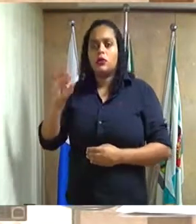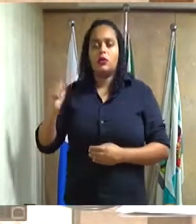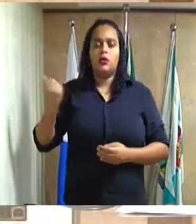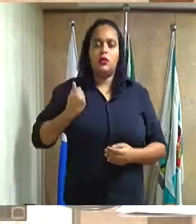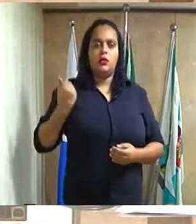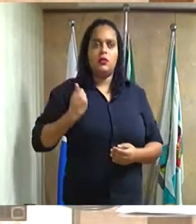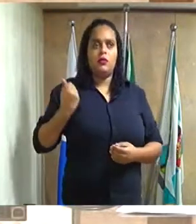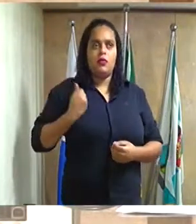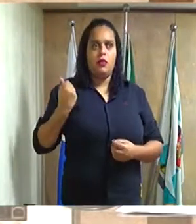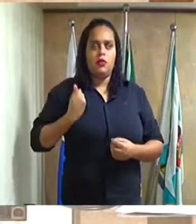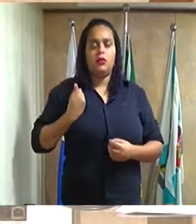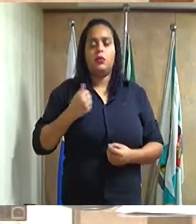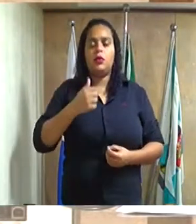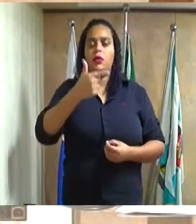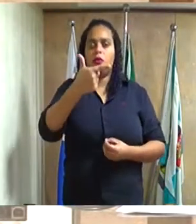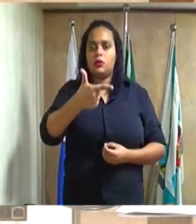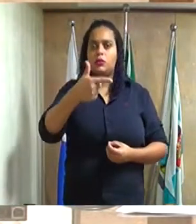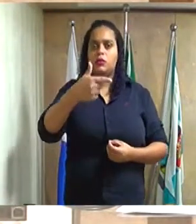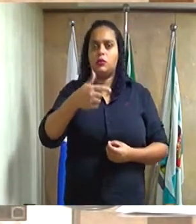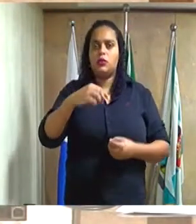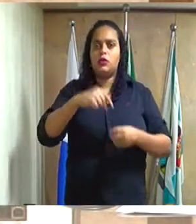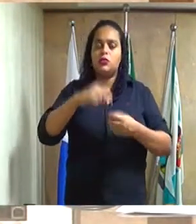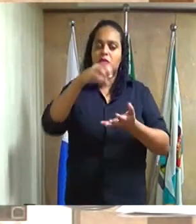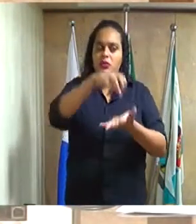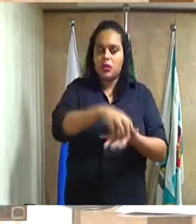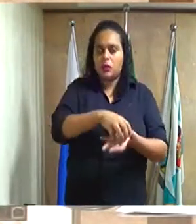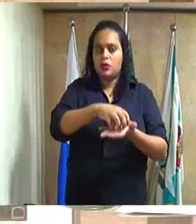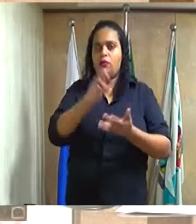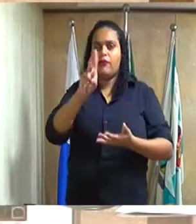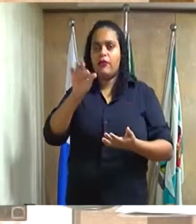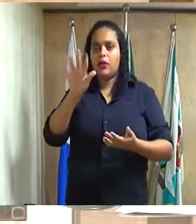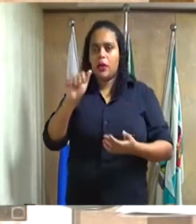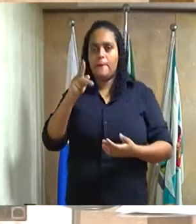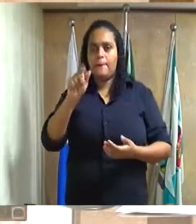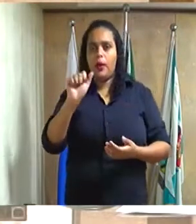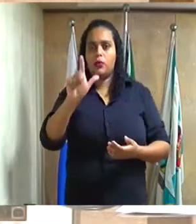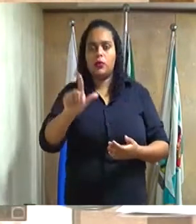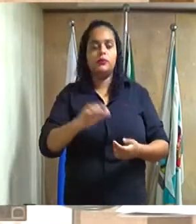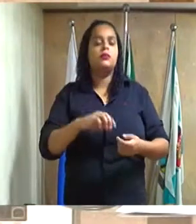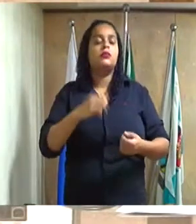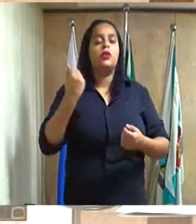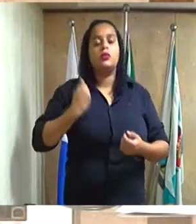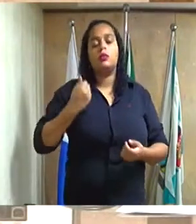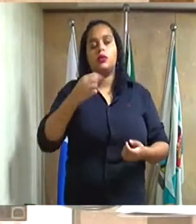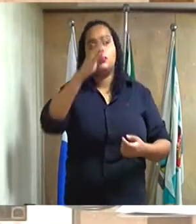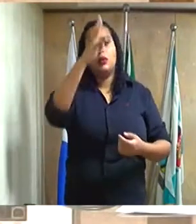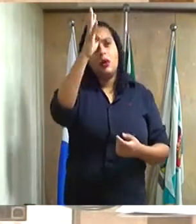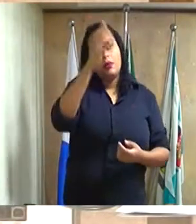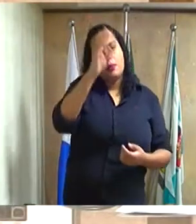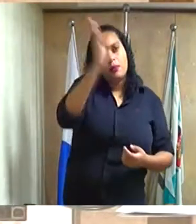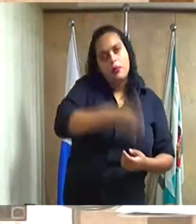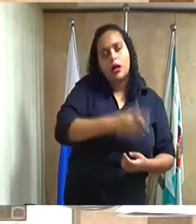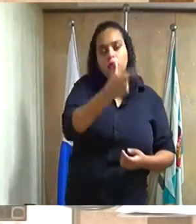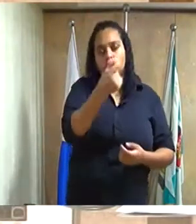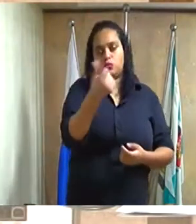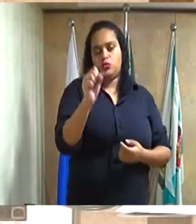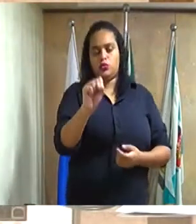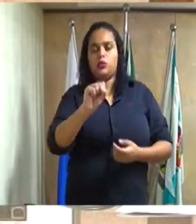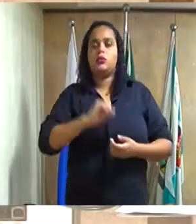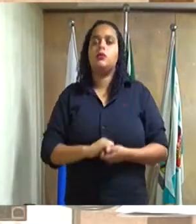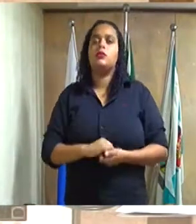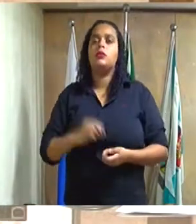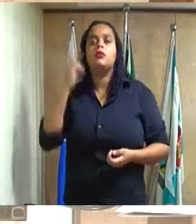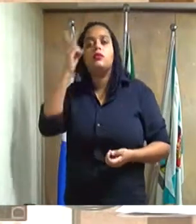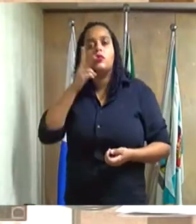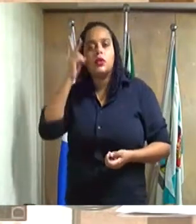Vila Paula, centro deste município. Requerimento número 538, barra 2018, do excelentíssimo